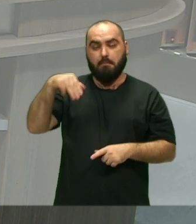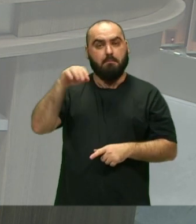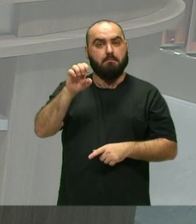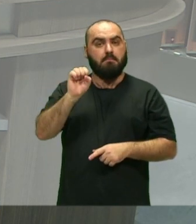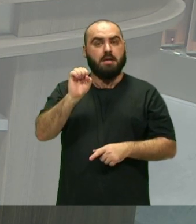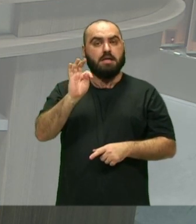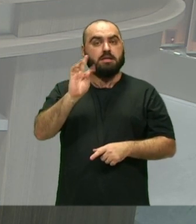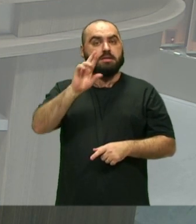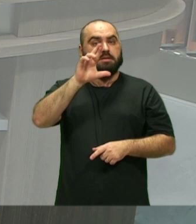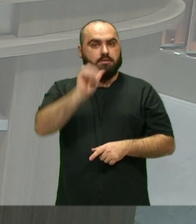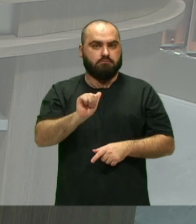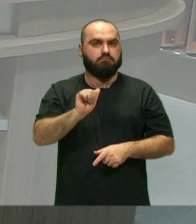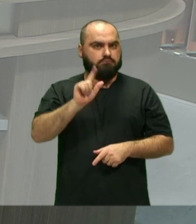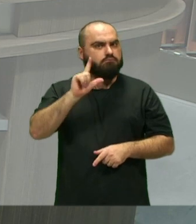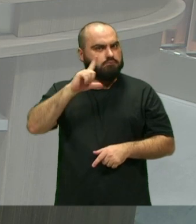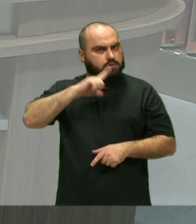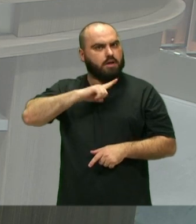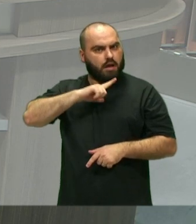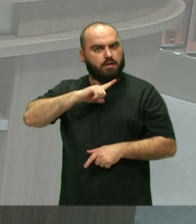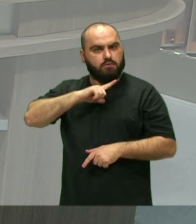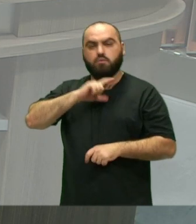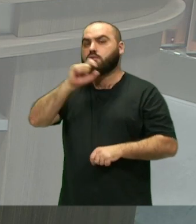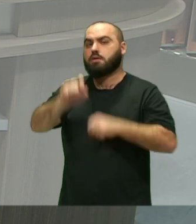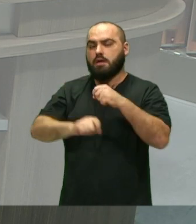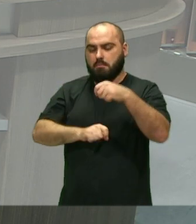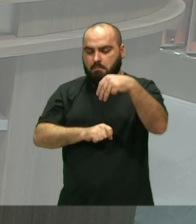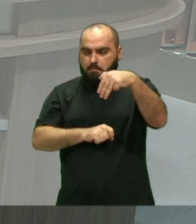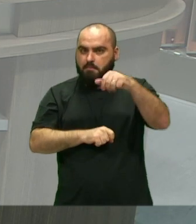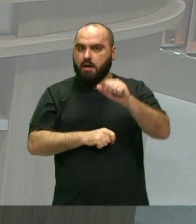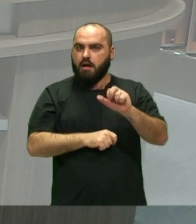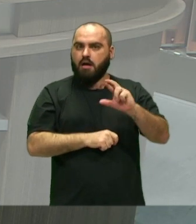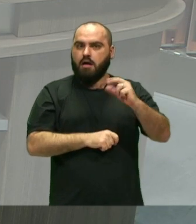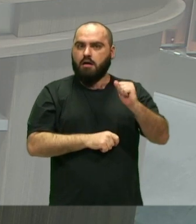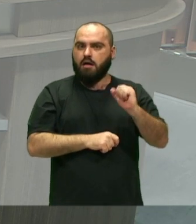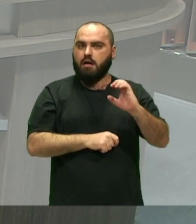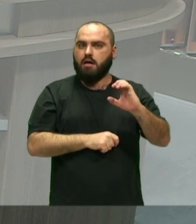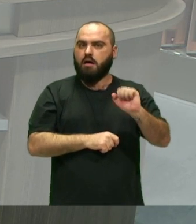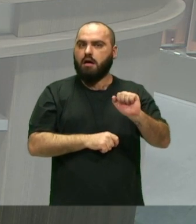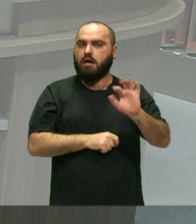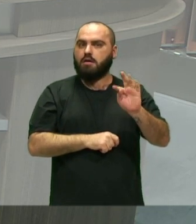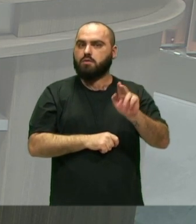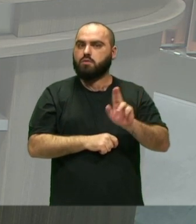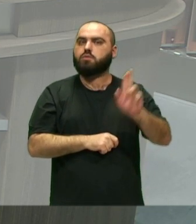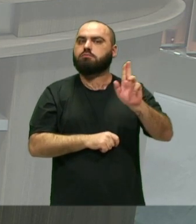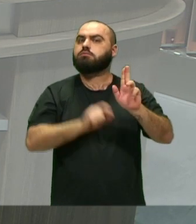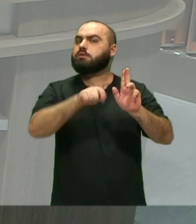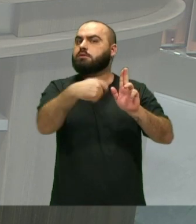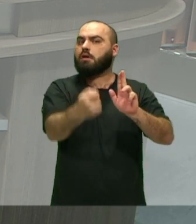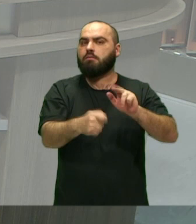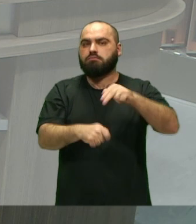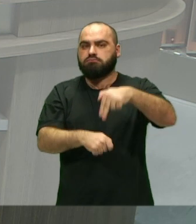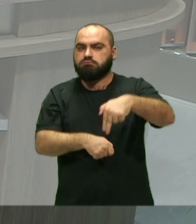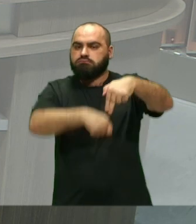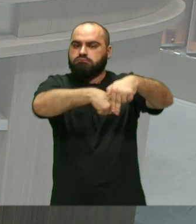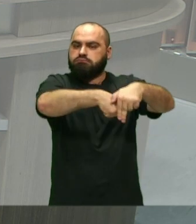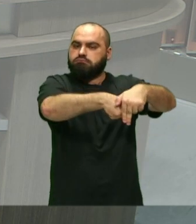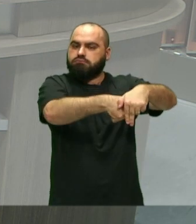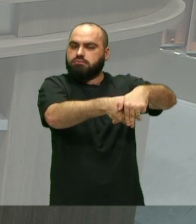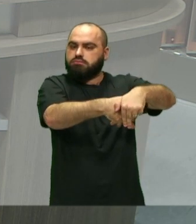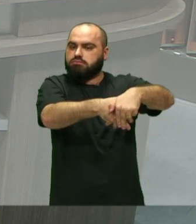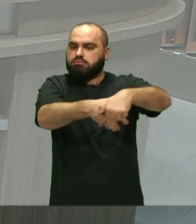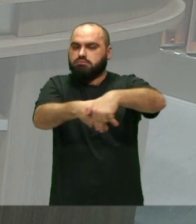Tendo o maracatu, né? Porque o BAC Mulher Ele é originário É um grupo de maracatu Com tambores e tudo E